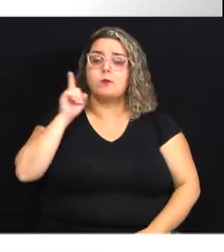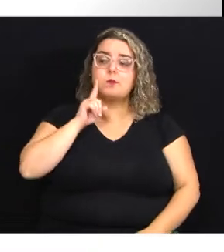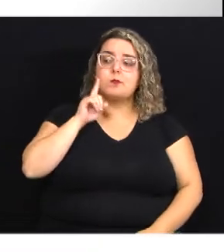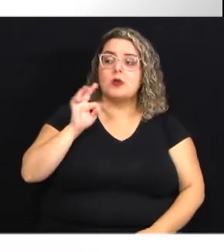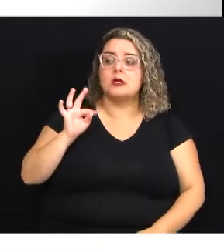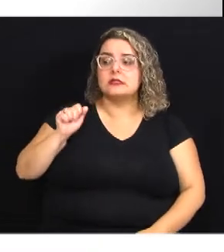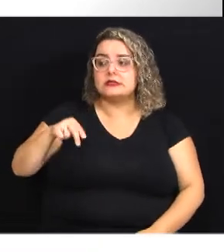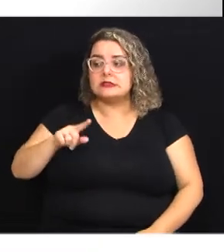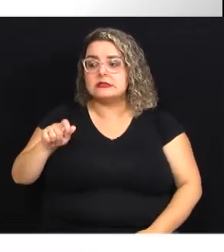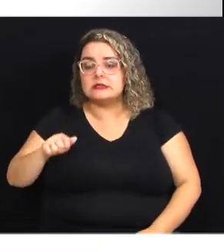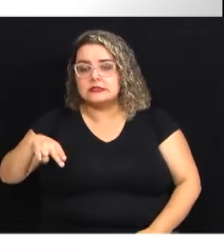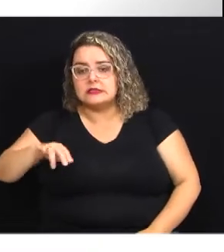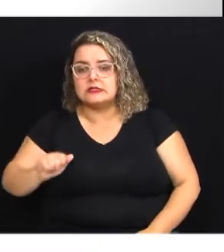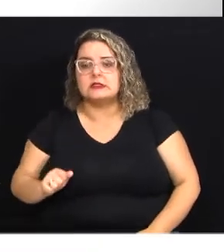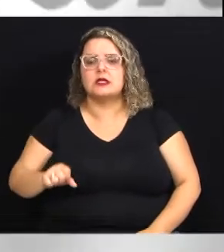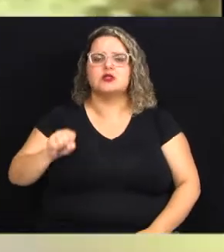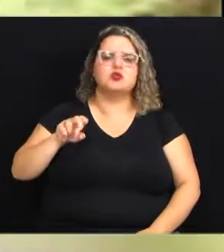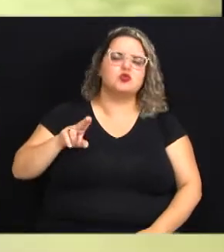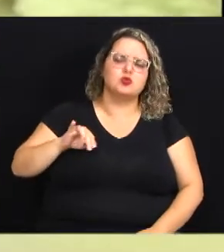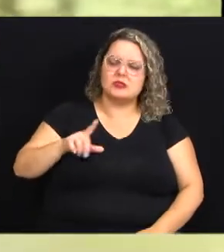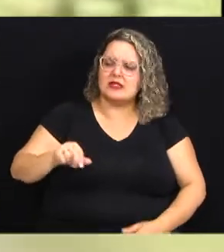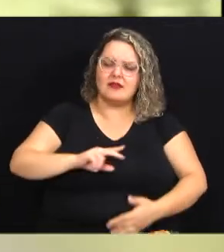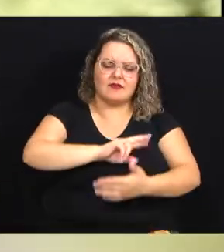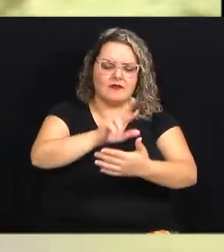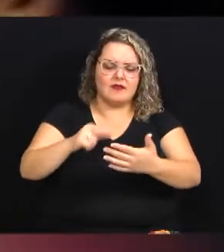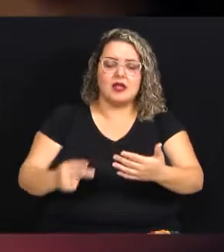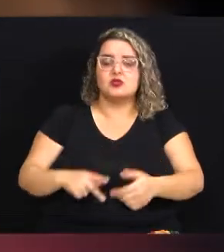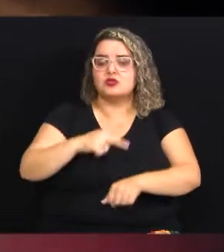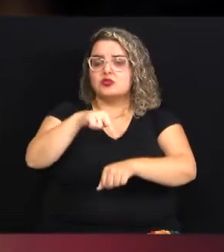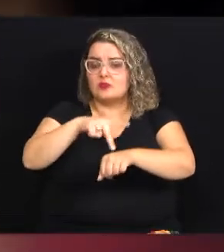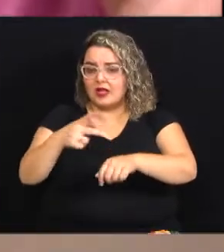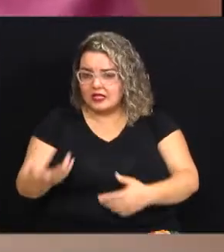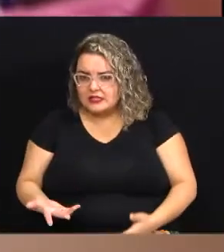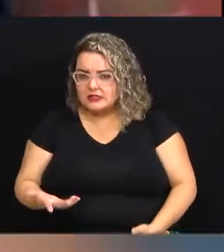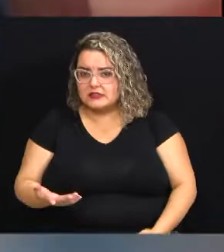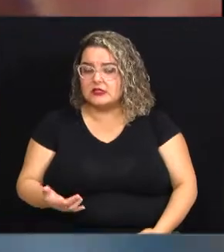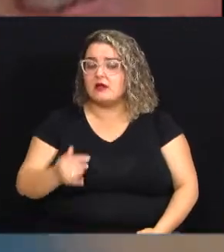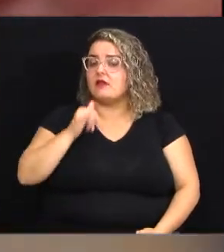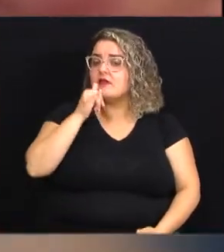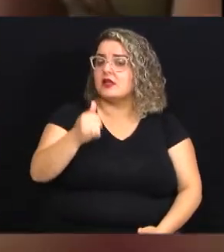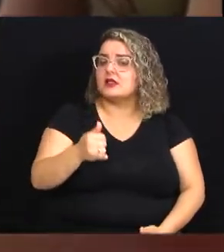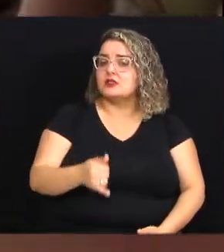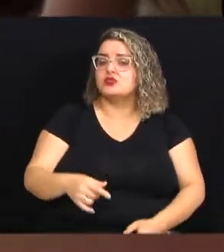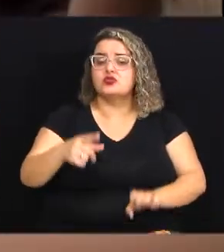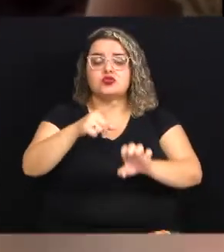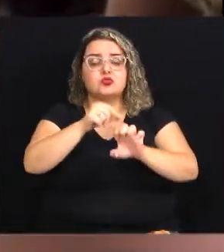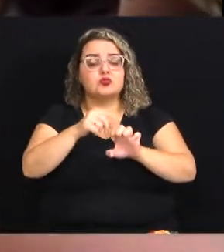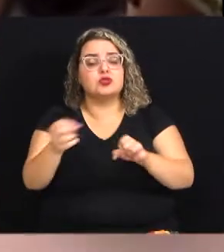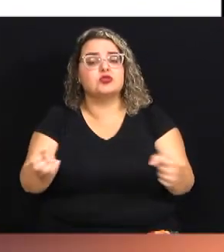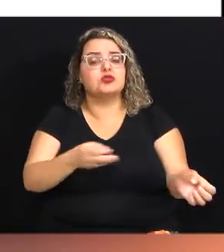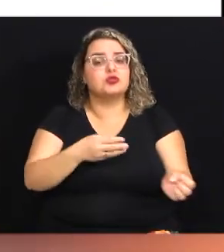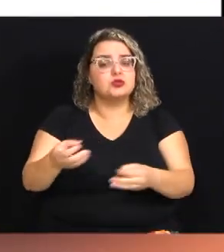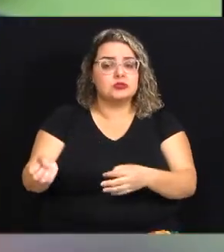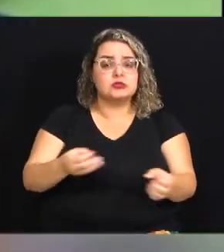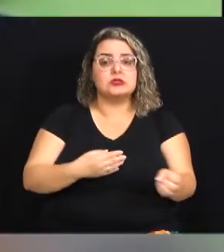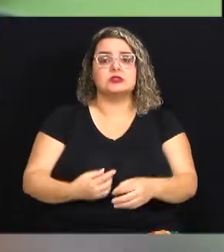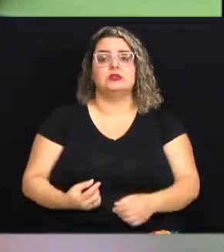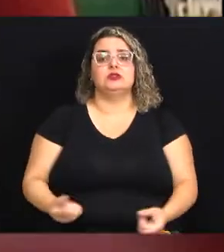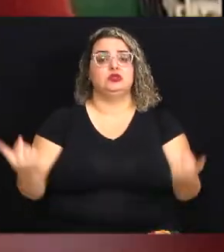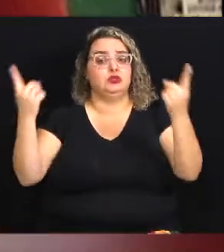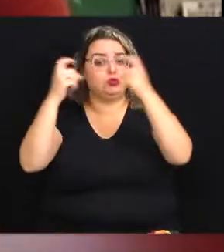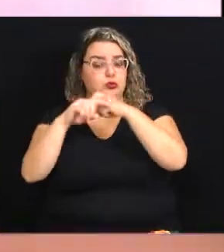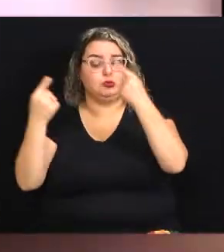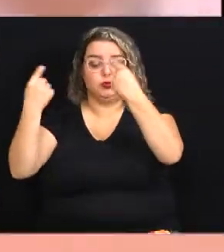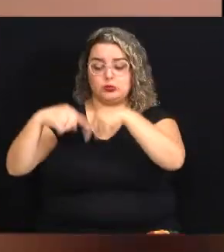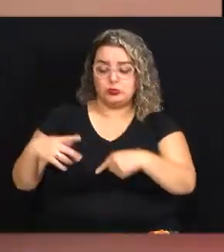Tanzânia, Suíça, Peru, Alemanha e Canadá, contando a história de empreendedores inovadores e seus desafios